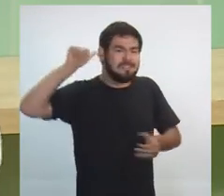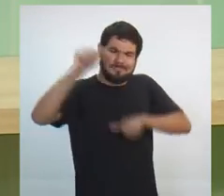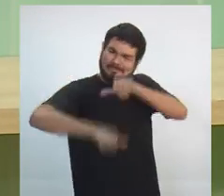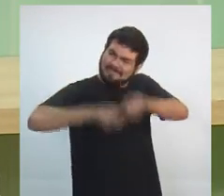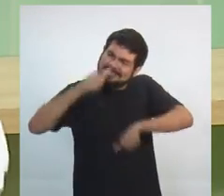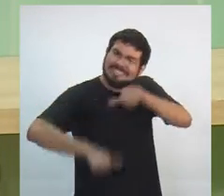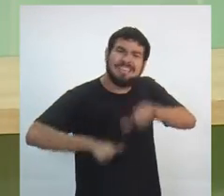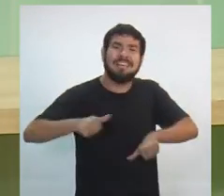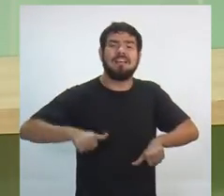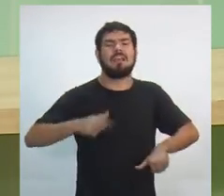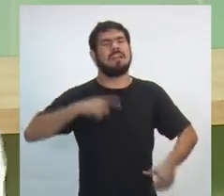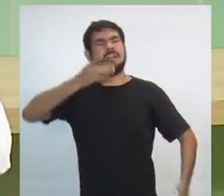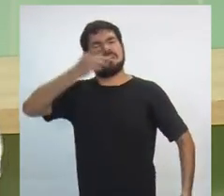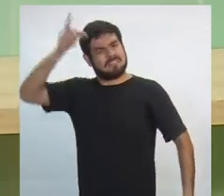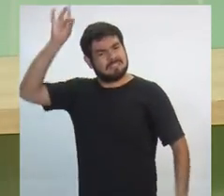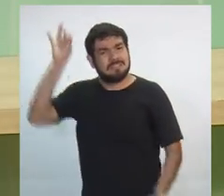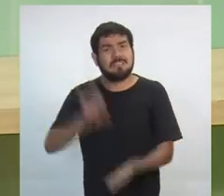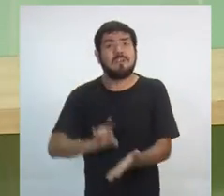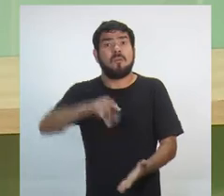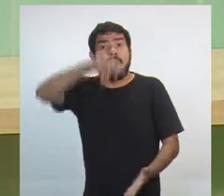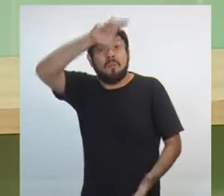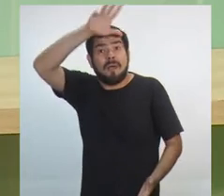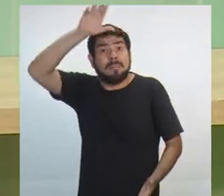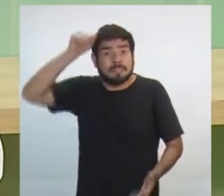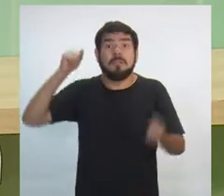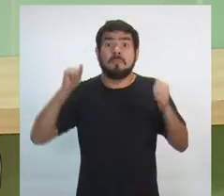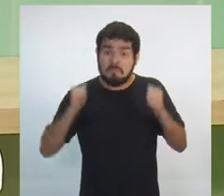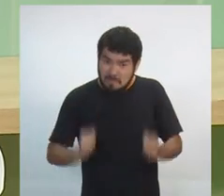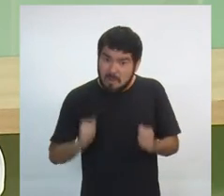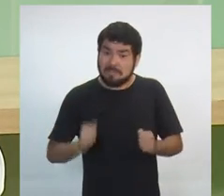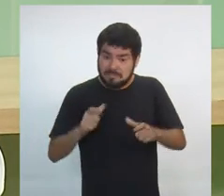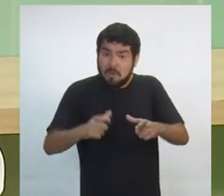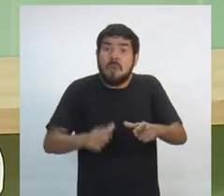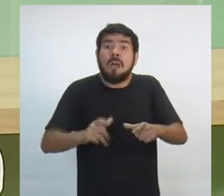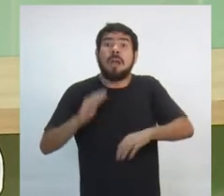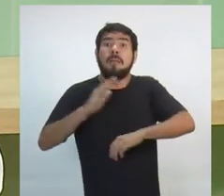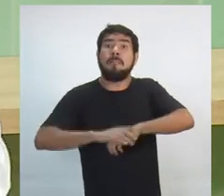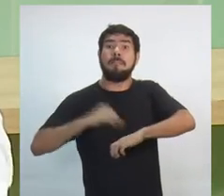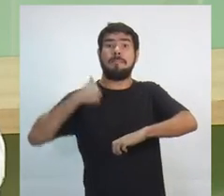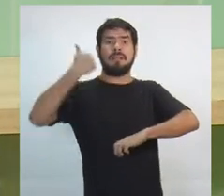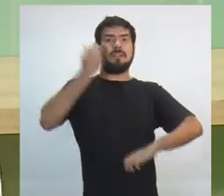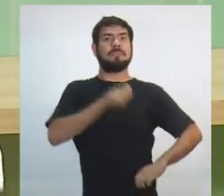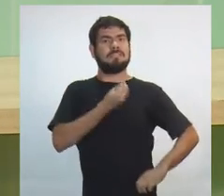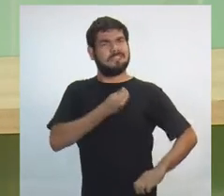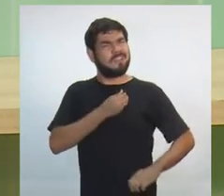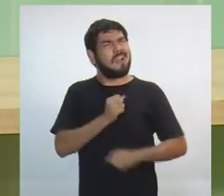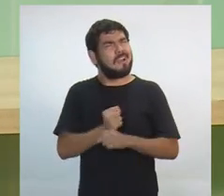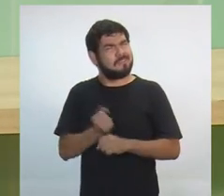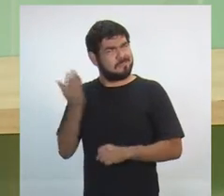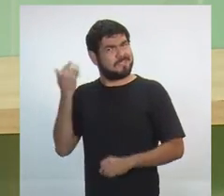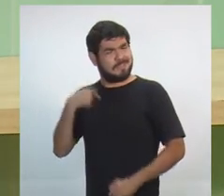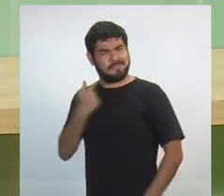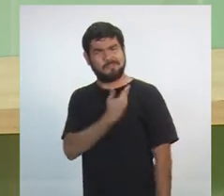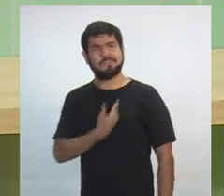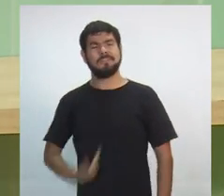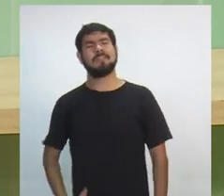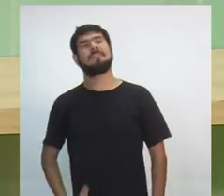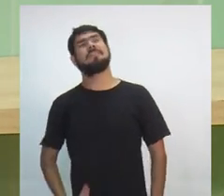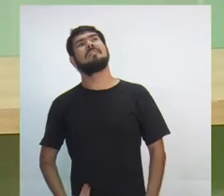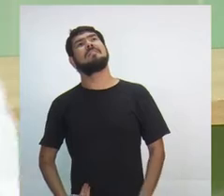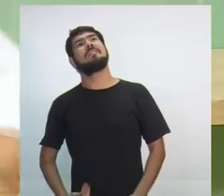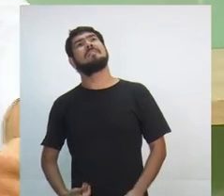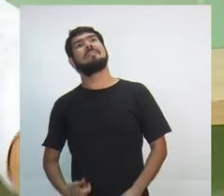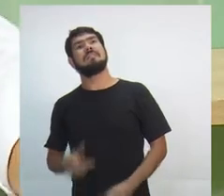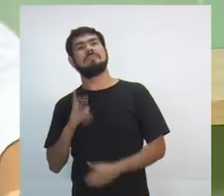E eu afirmo para você, o Amazonas pode ser um lugar melhor para se viver. Ano passado, como governador, até